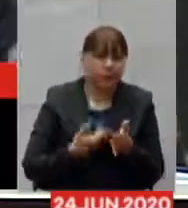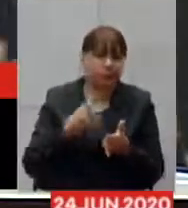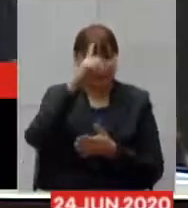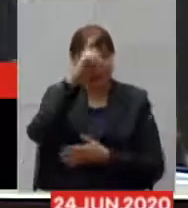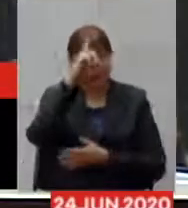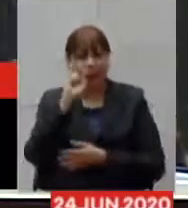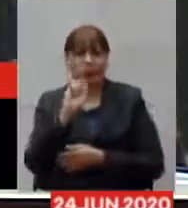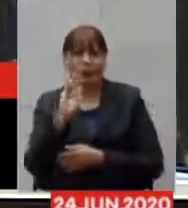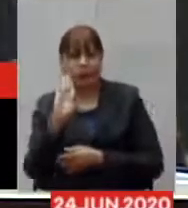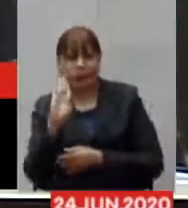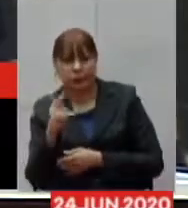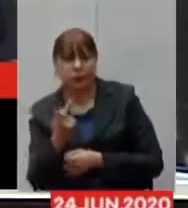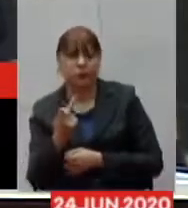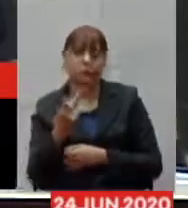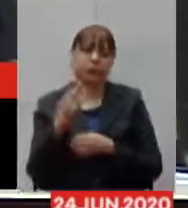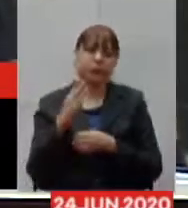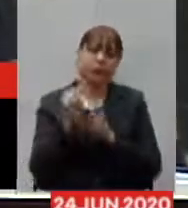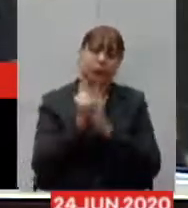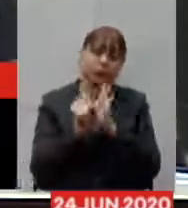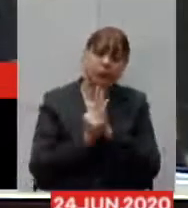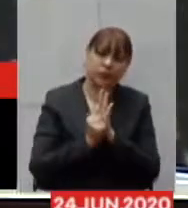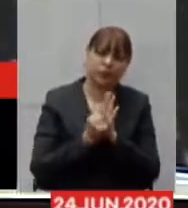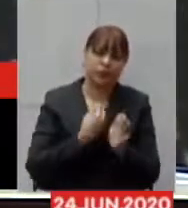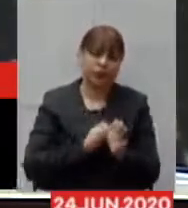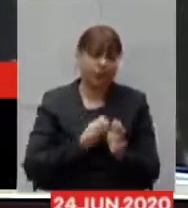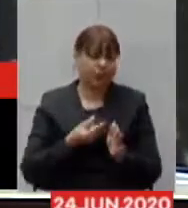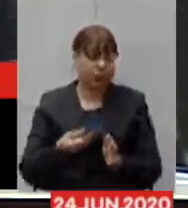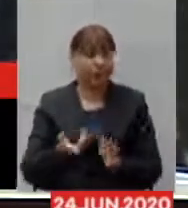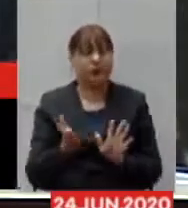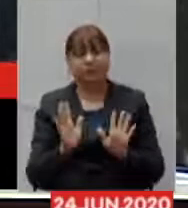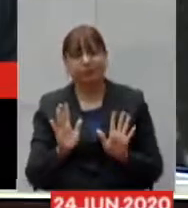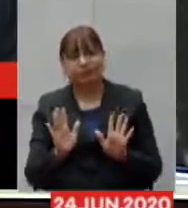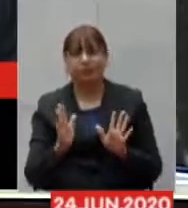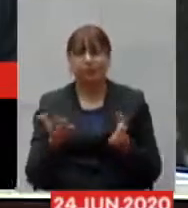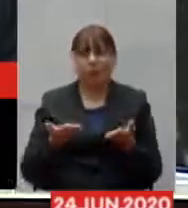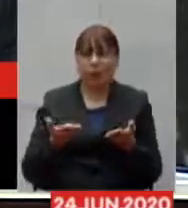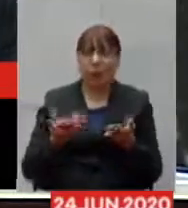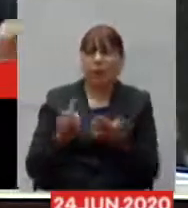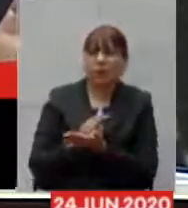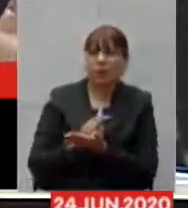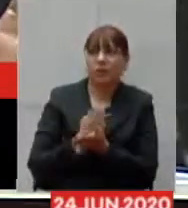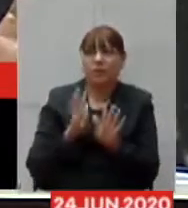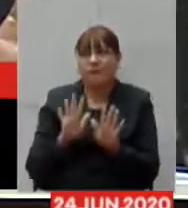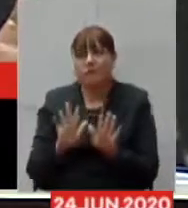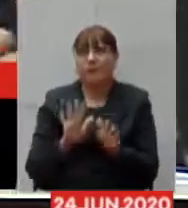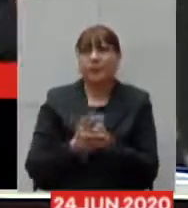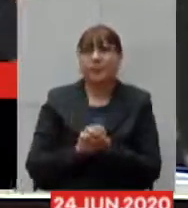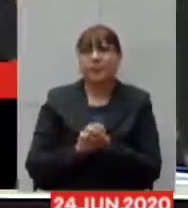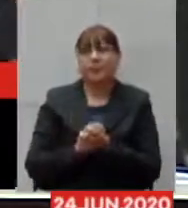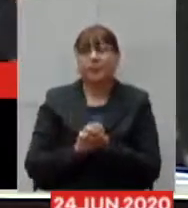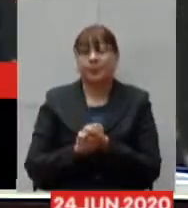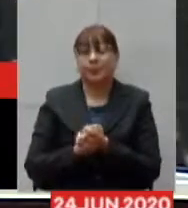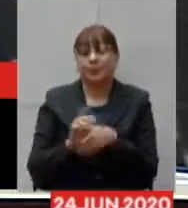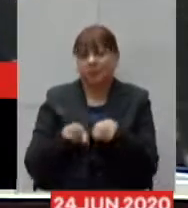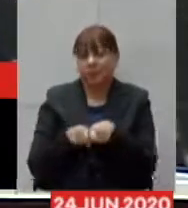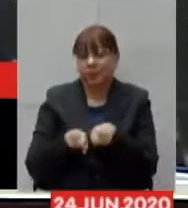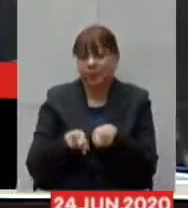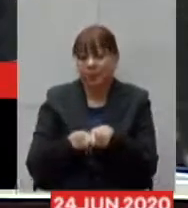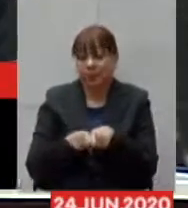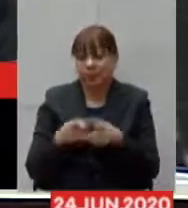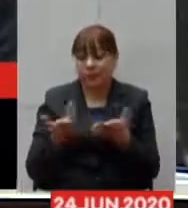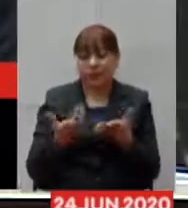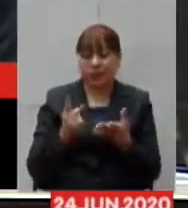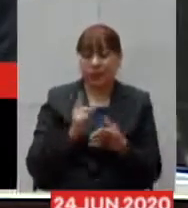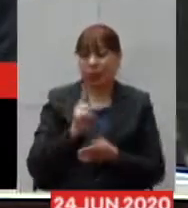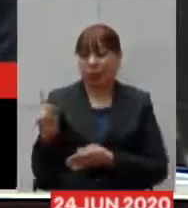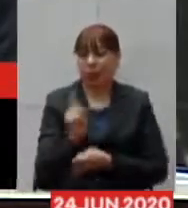Horizonte de Betim isso tem que ser colocado em funcionamento sim da forma como está sendo feita mas essa visão também tem que se deslocar para